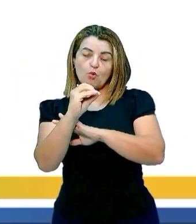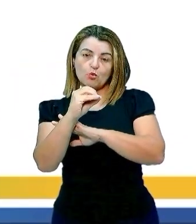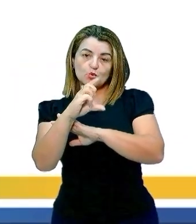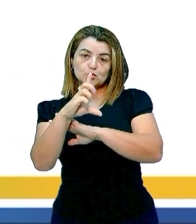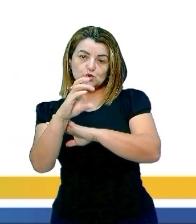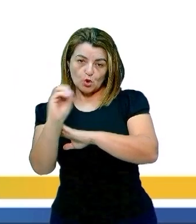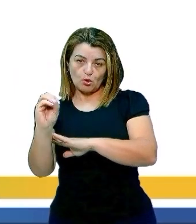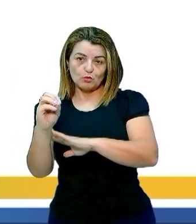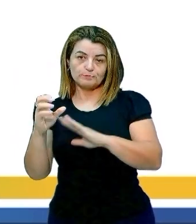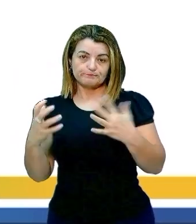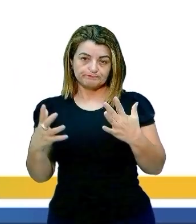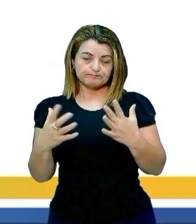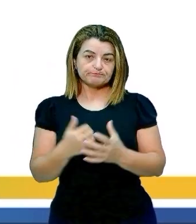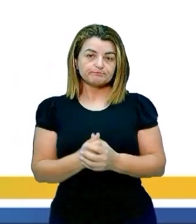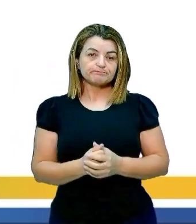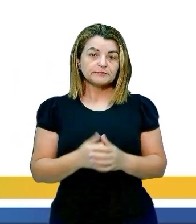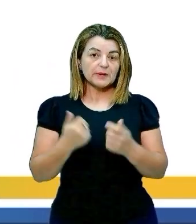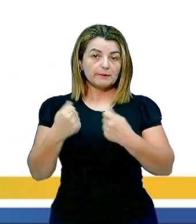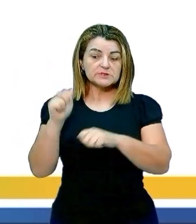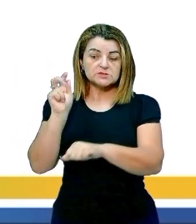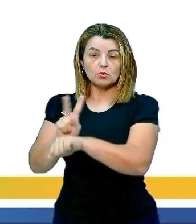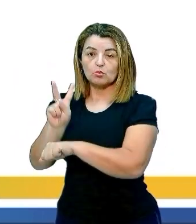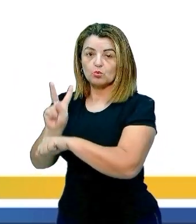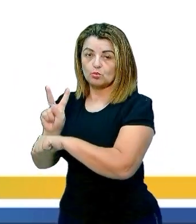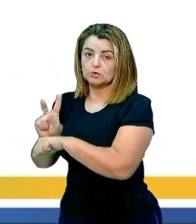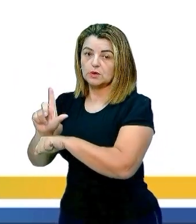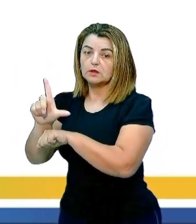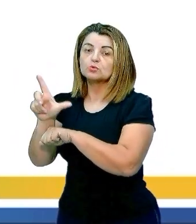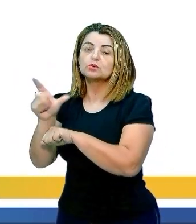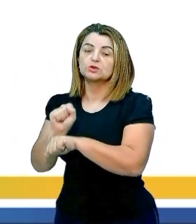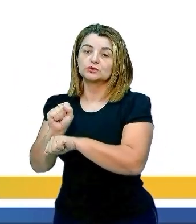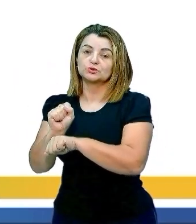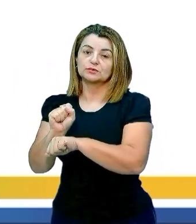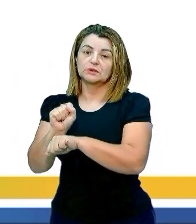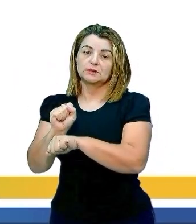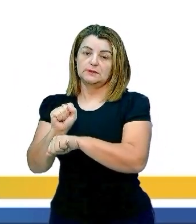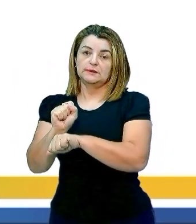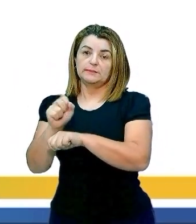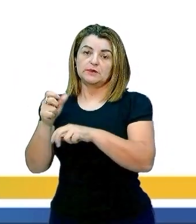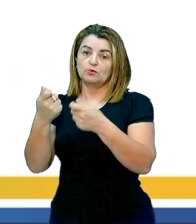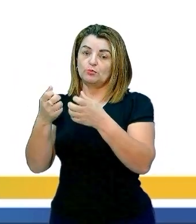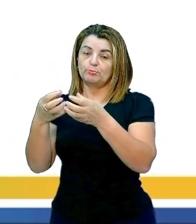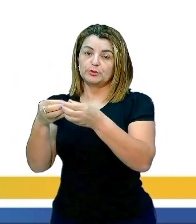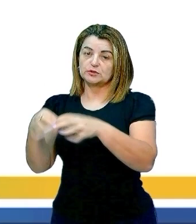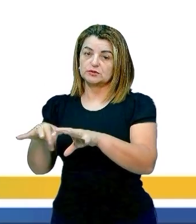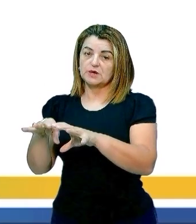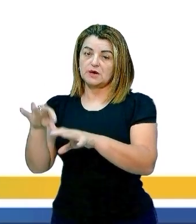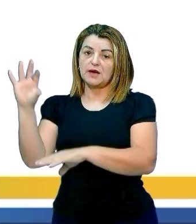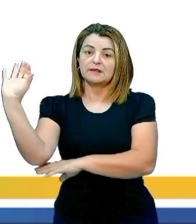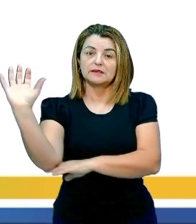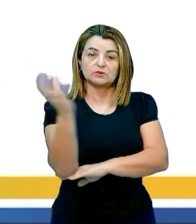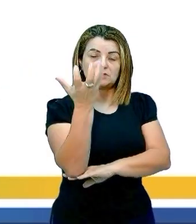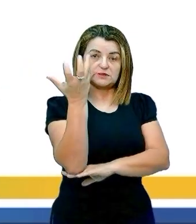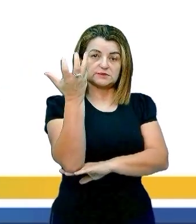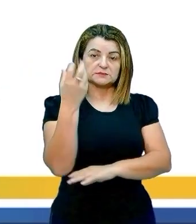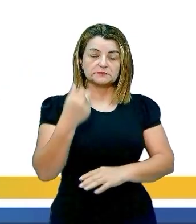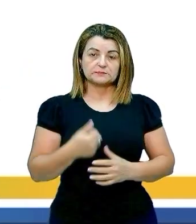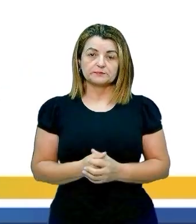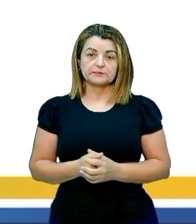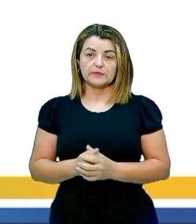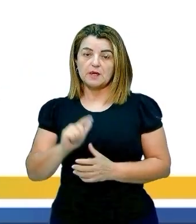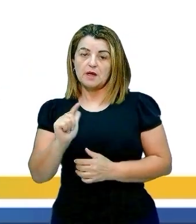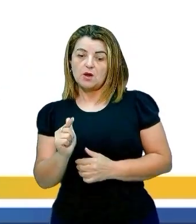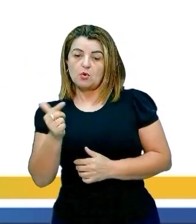devido manejo para que esse contaminante não se tornasse tão drástico à natureza. Outro tipo de poluição, aí, assim,